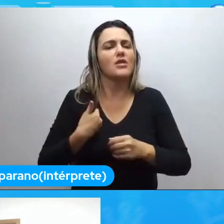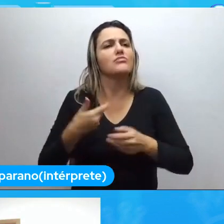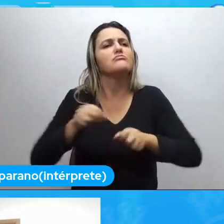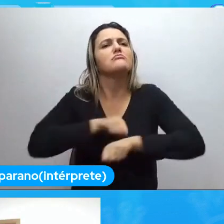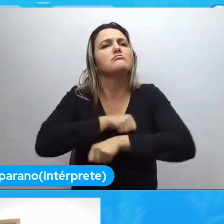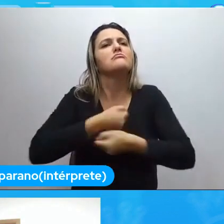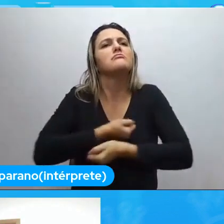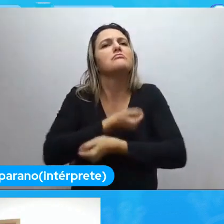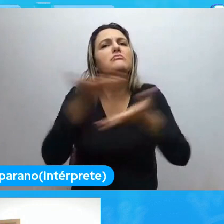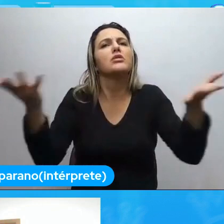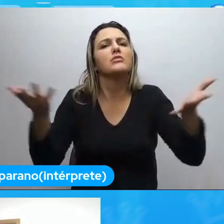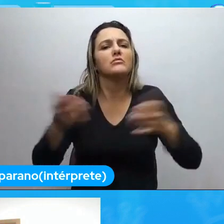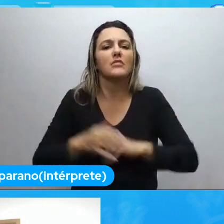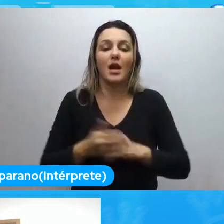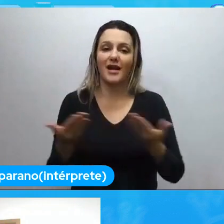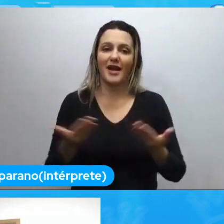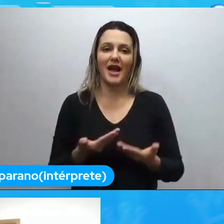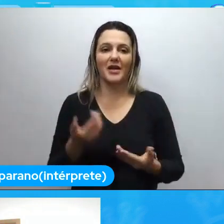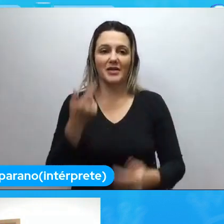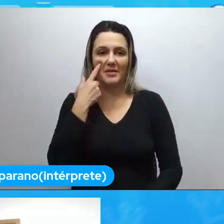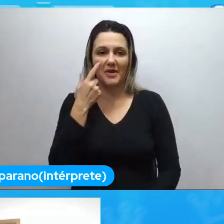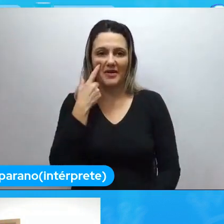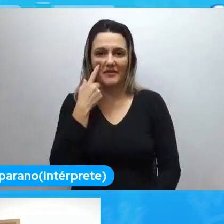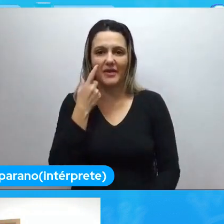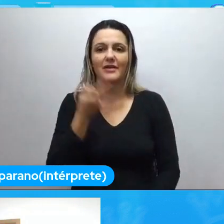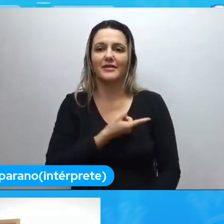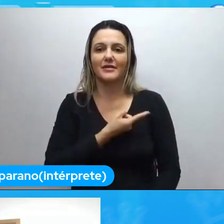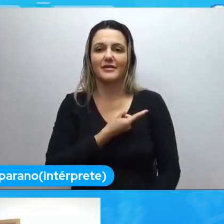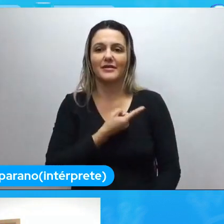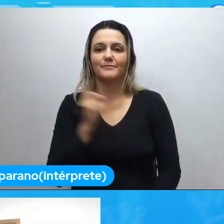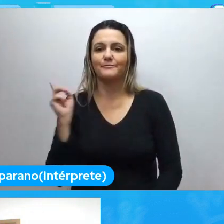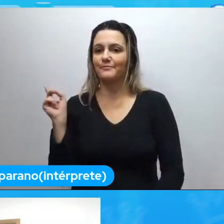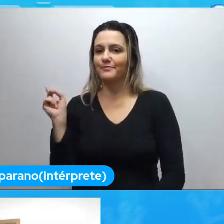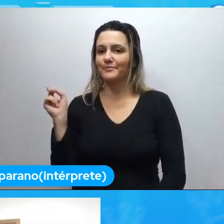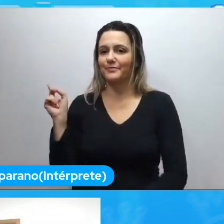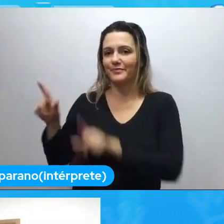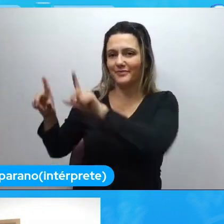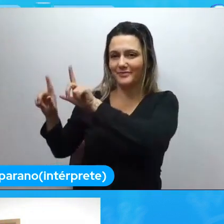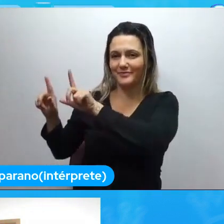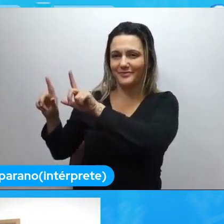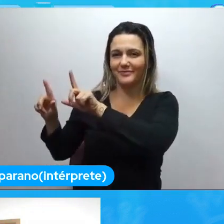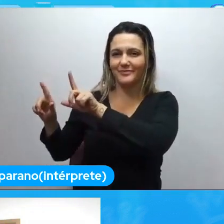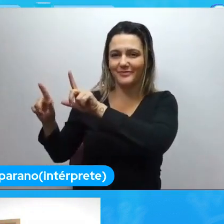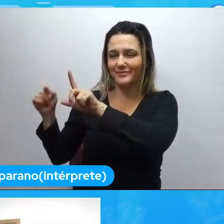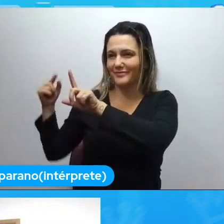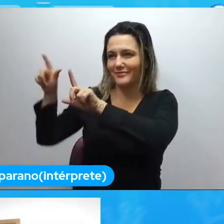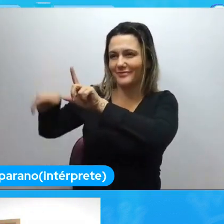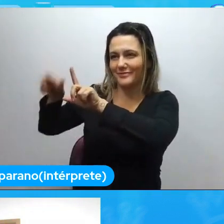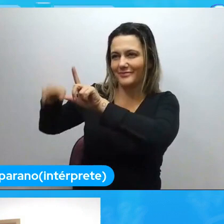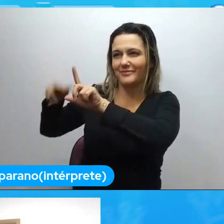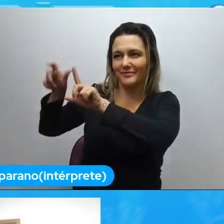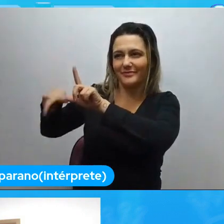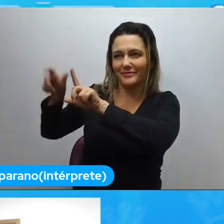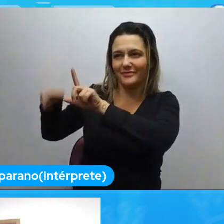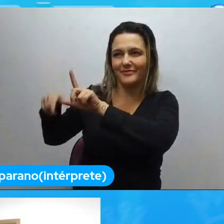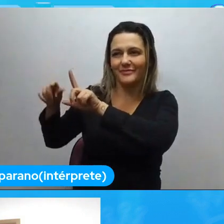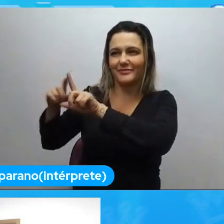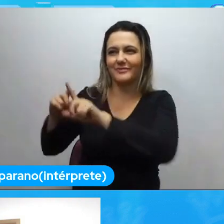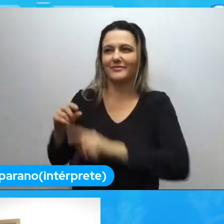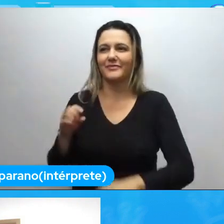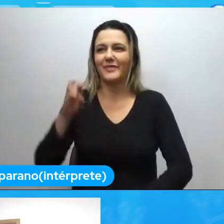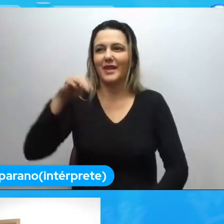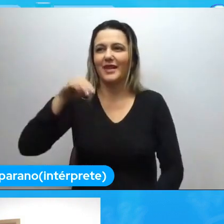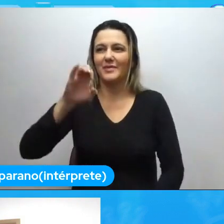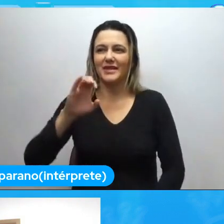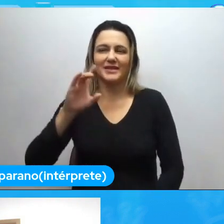Tem aqui... Agora dá para ver. Essa citação aqui de Emicida é a minha citação favorita. Que é... Jamais volto para a sua quebrada de movimento vazia. Quando eu